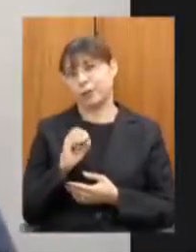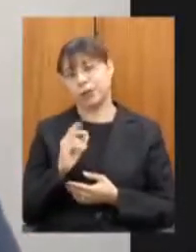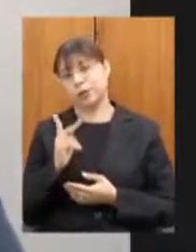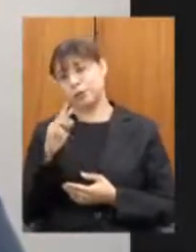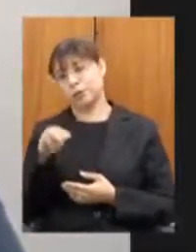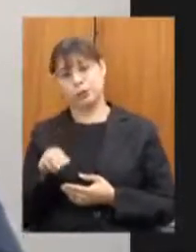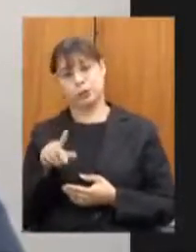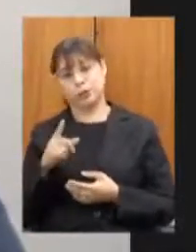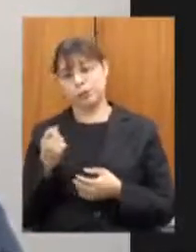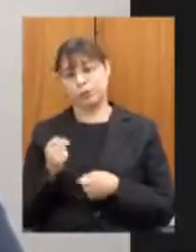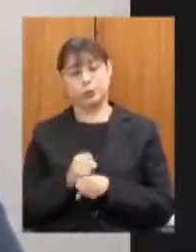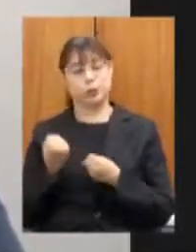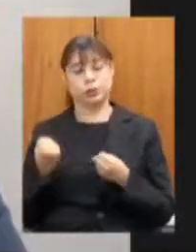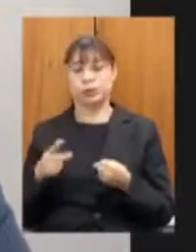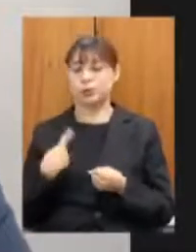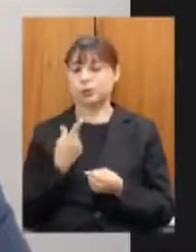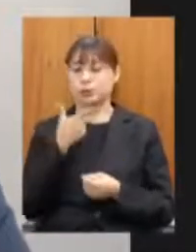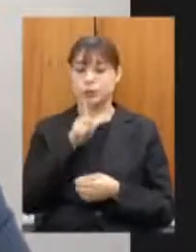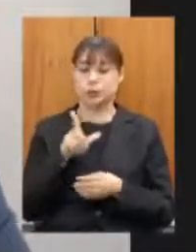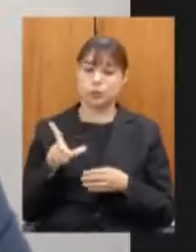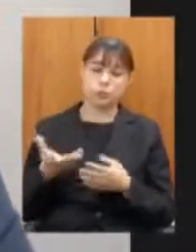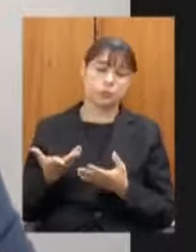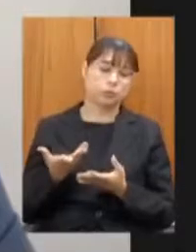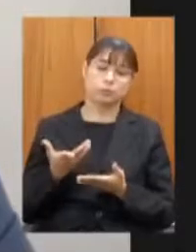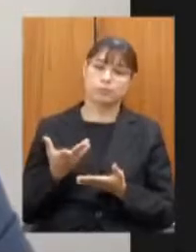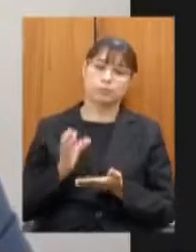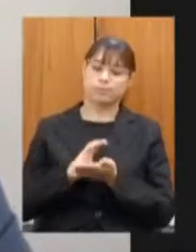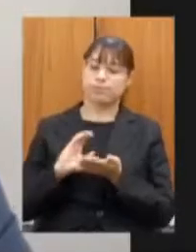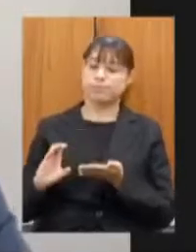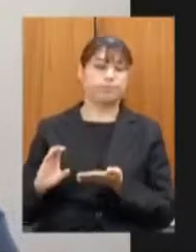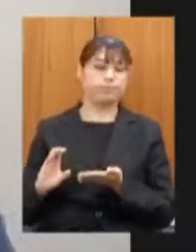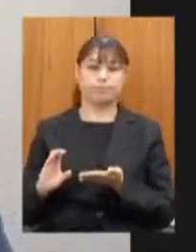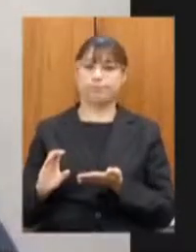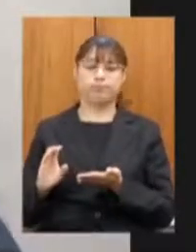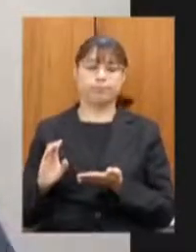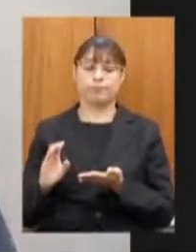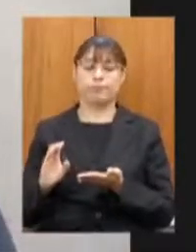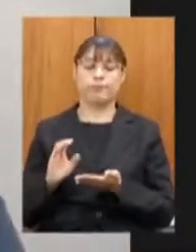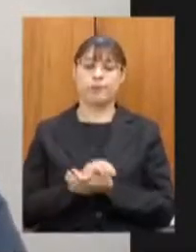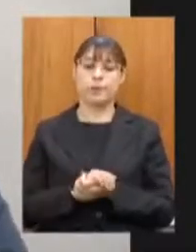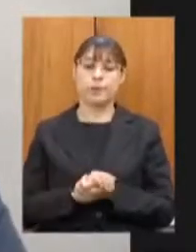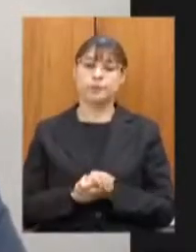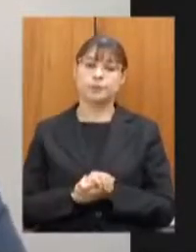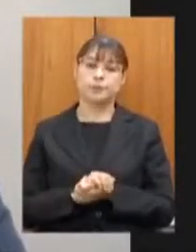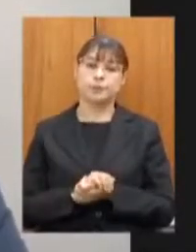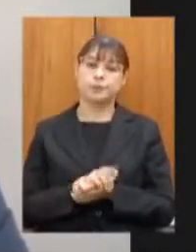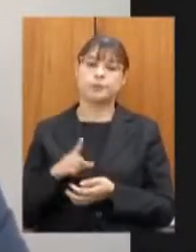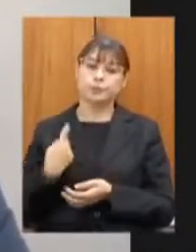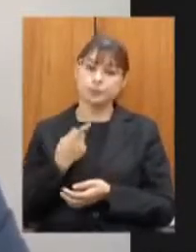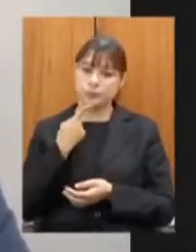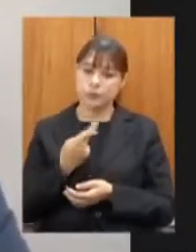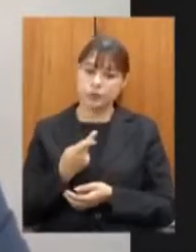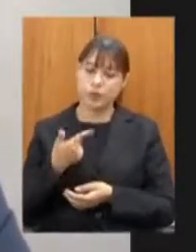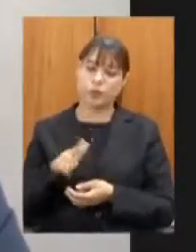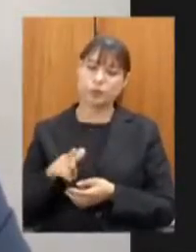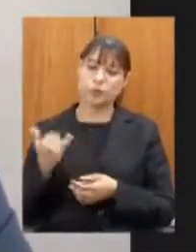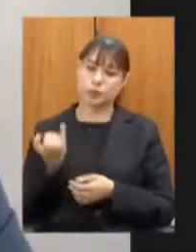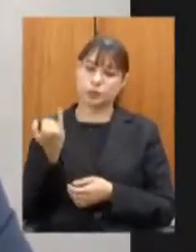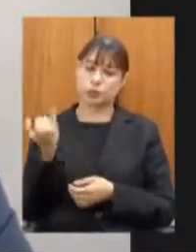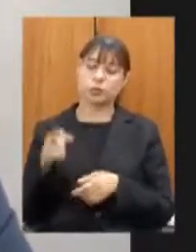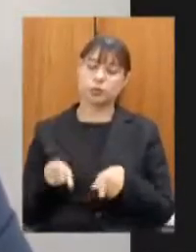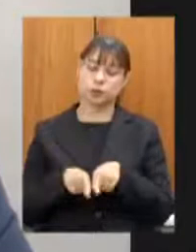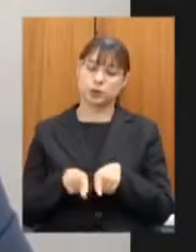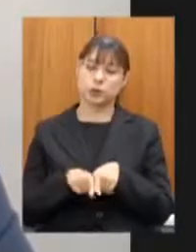esse trecho que ainda não foi feito e nem tem previsão então a gente reitera a importância e uma